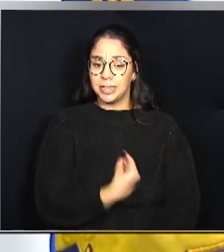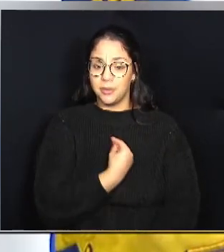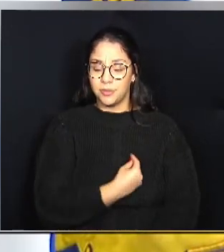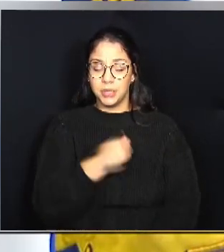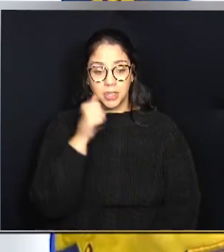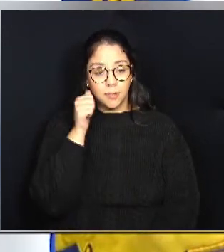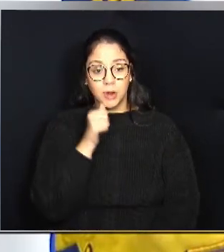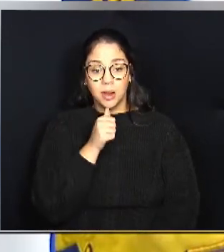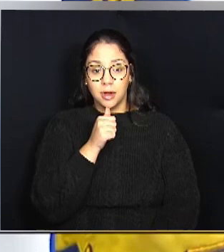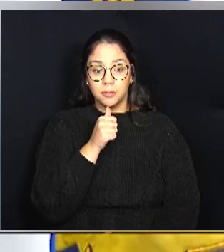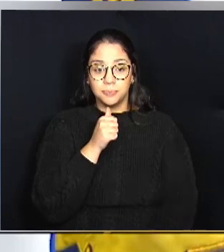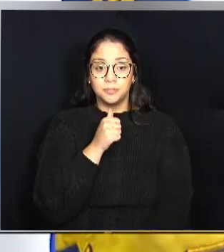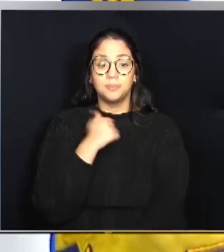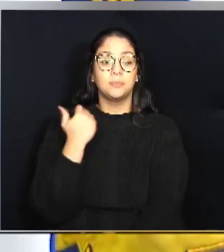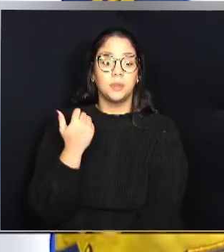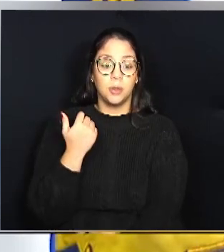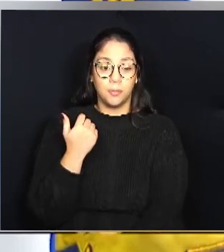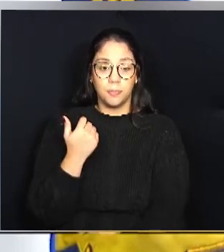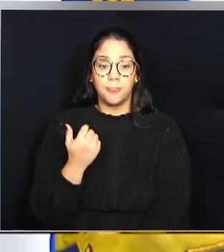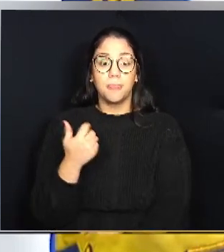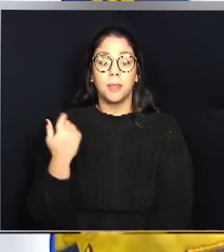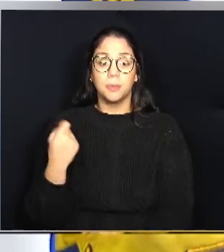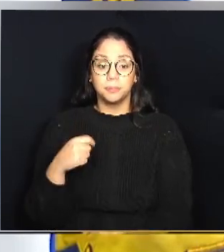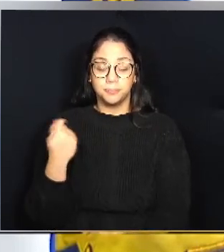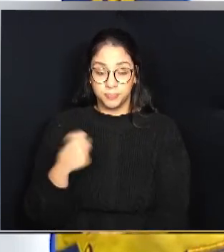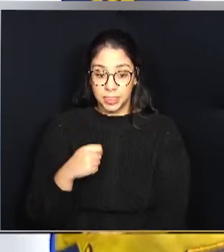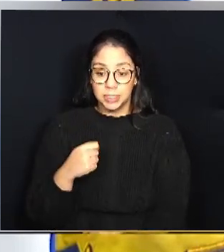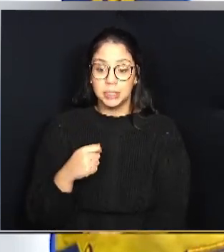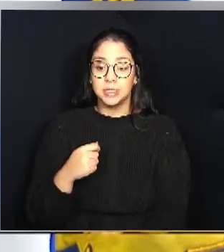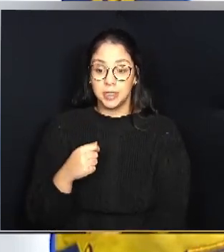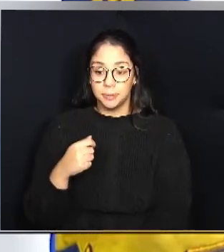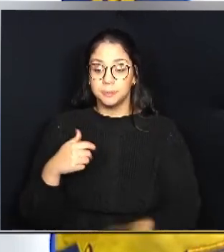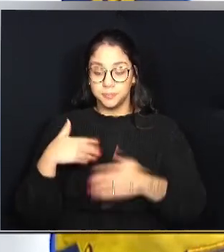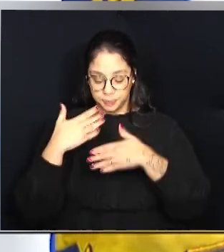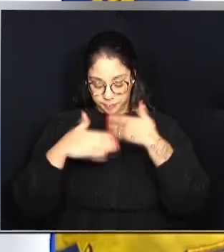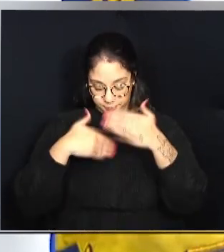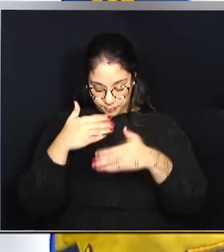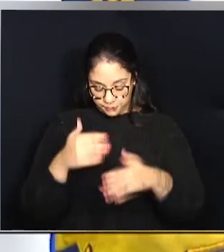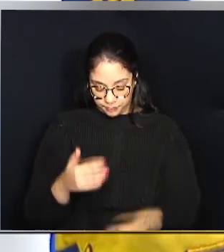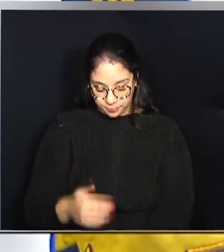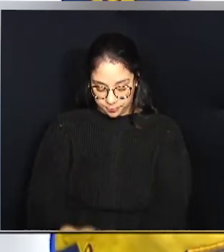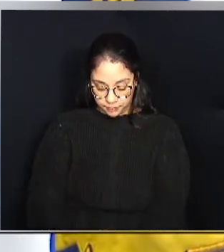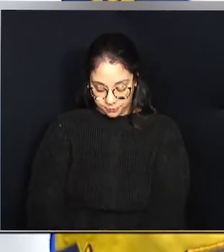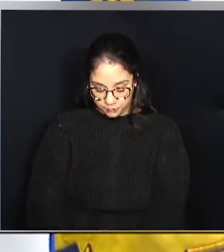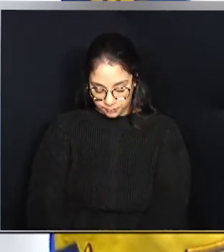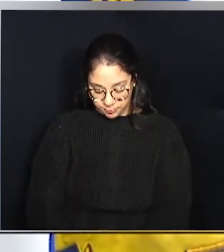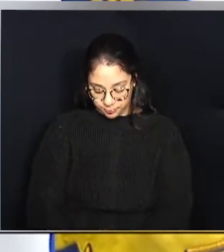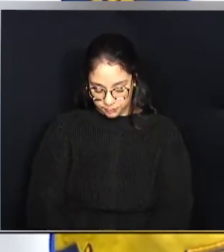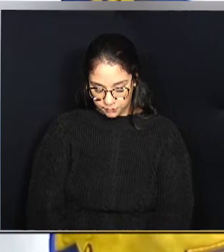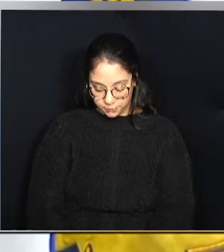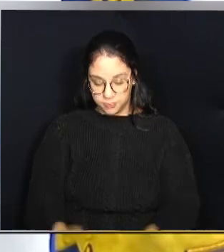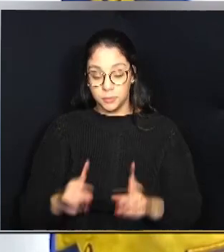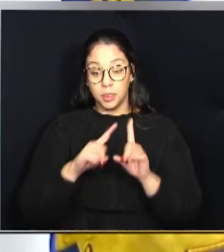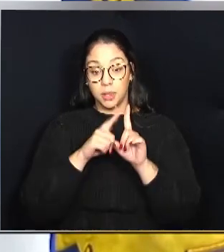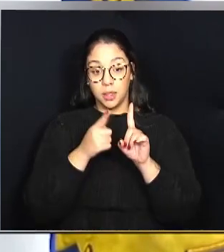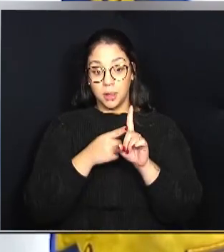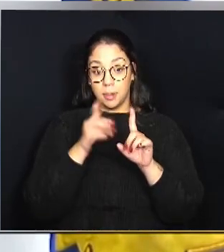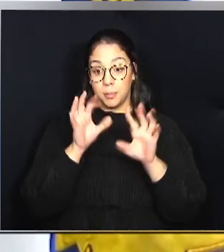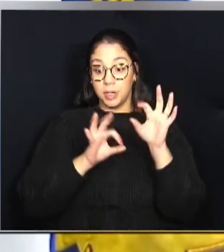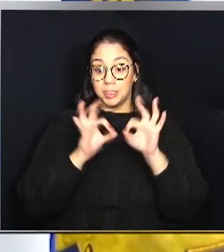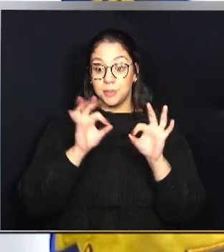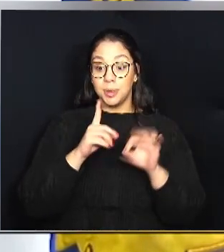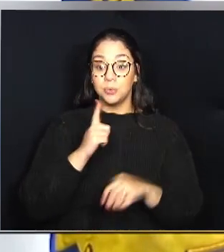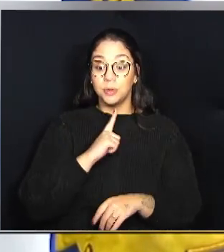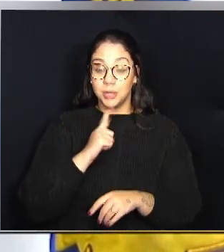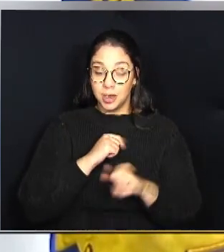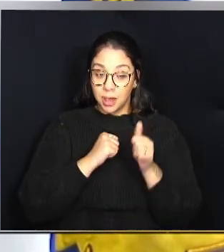importante, uma decisão na vida da mulher. Quer dizer, a gente precisa caminhar para que cada vez mais a gestação seja uma